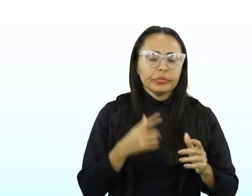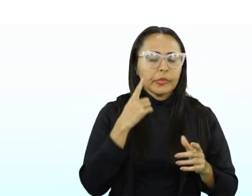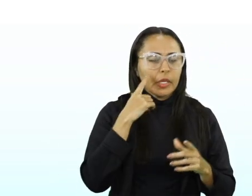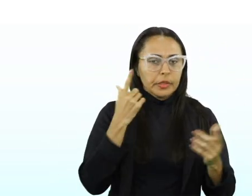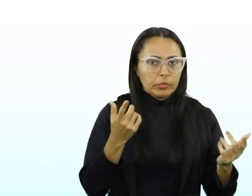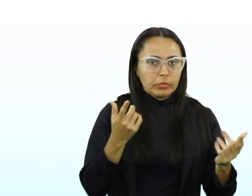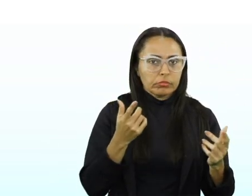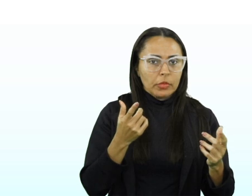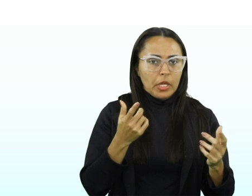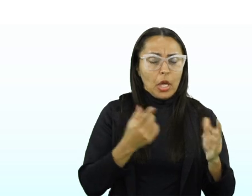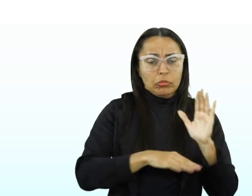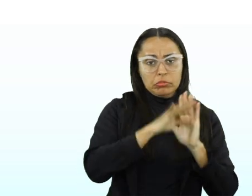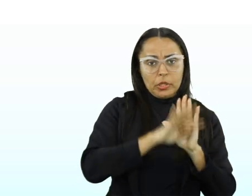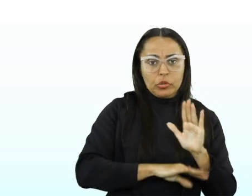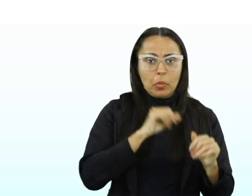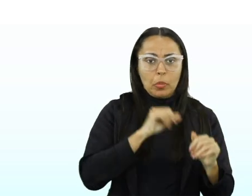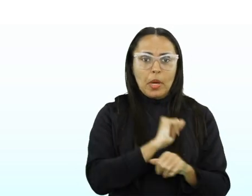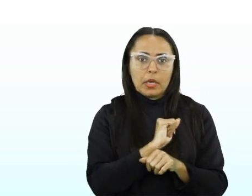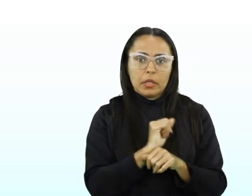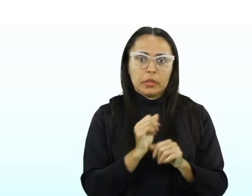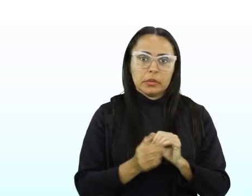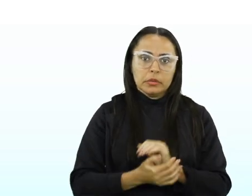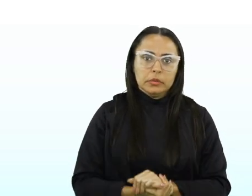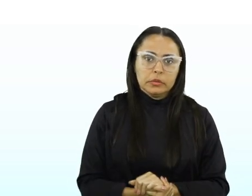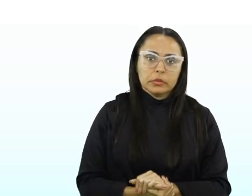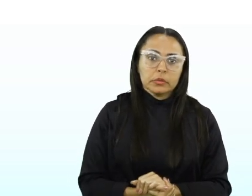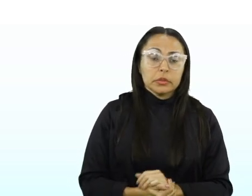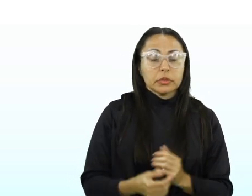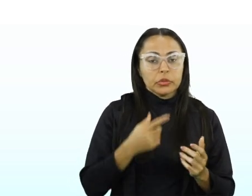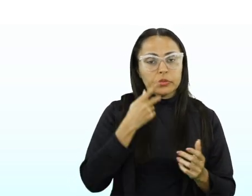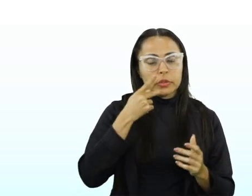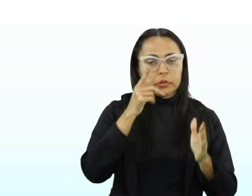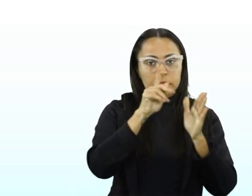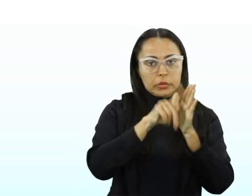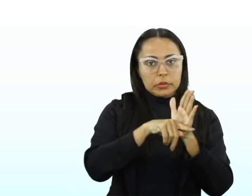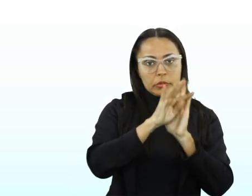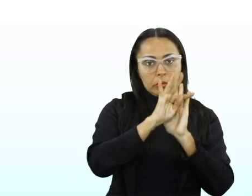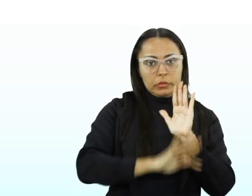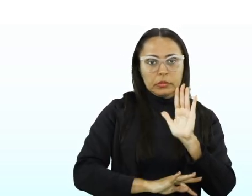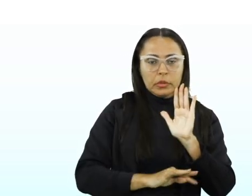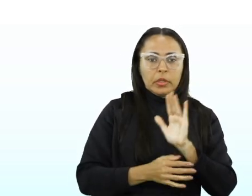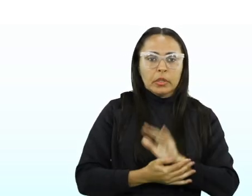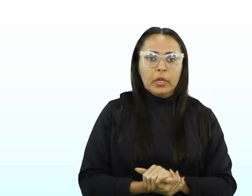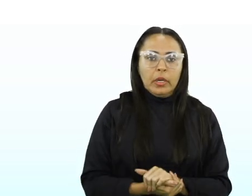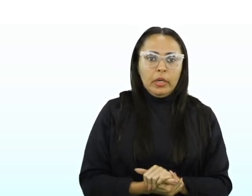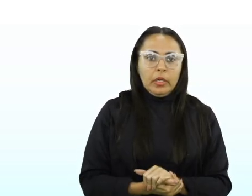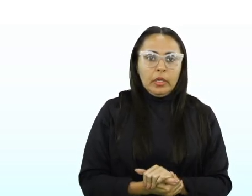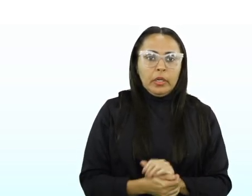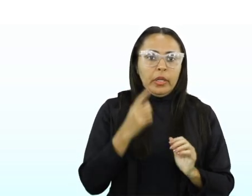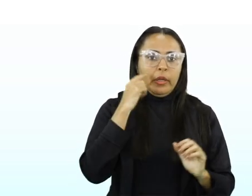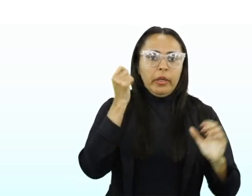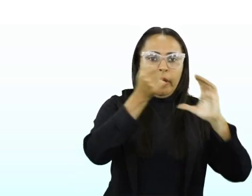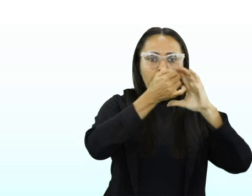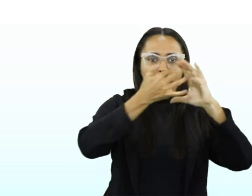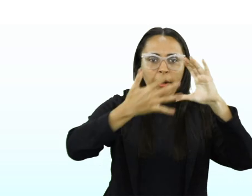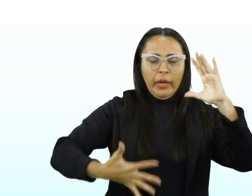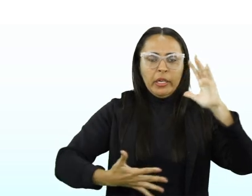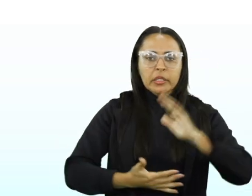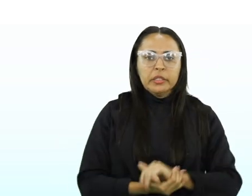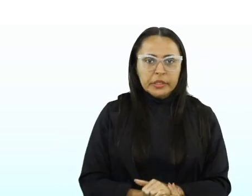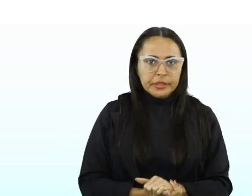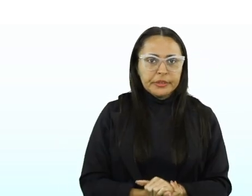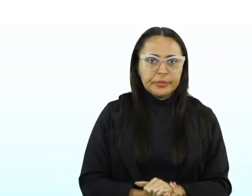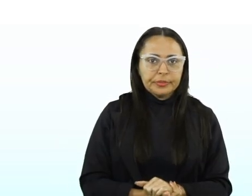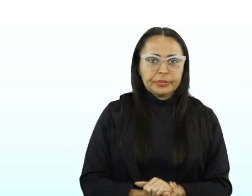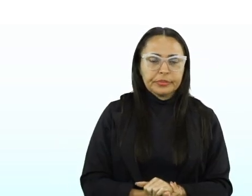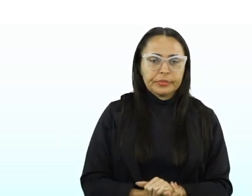parado. E o retrato falado, quando eu digo retrato falado, eu estou falando do gênero textual. E qual é o tipo? Descritivo. Não é uma